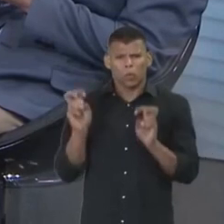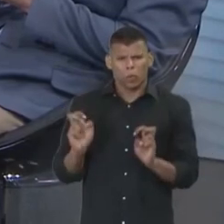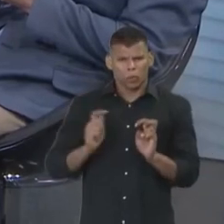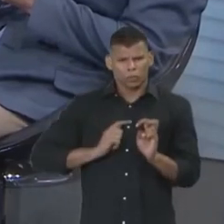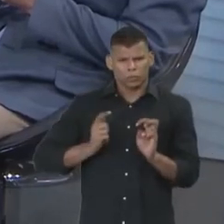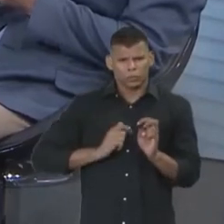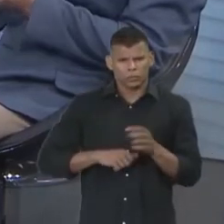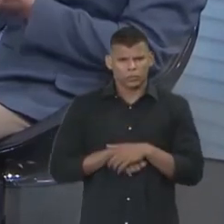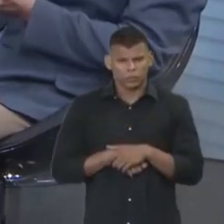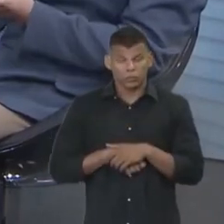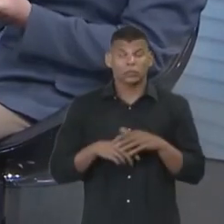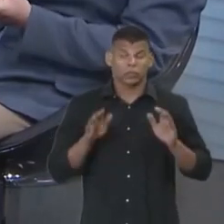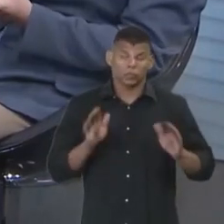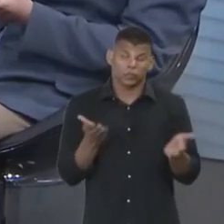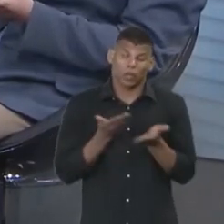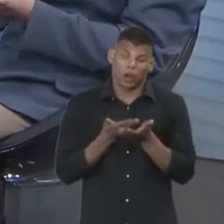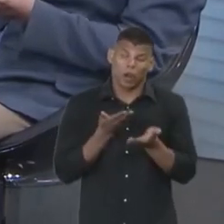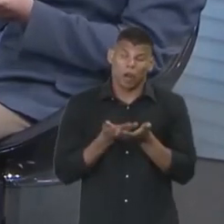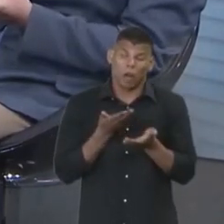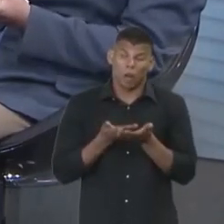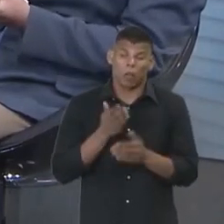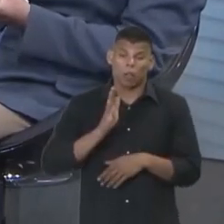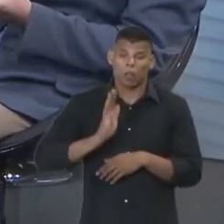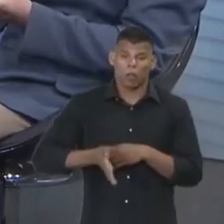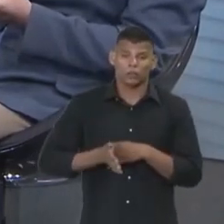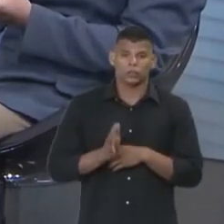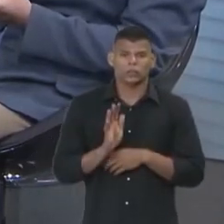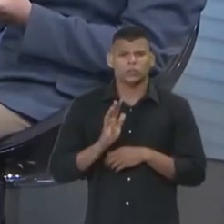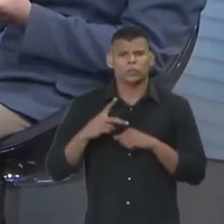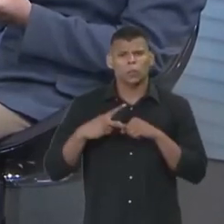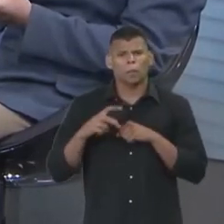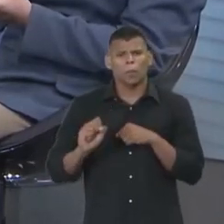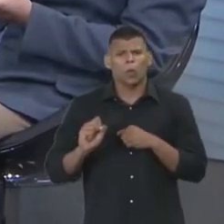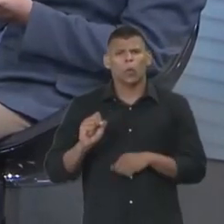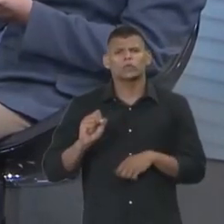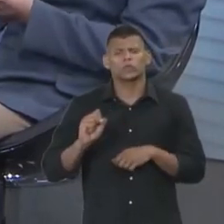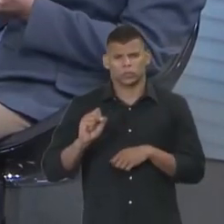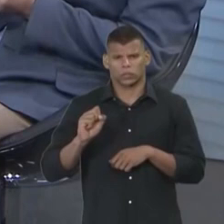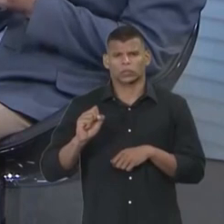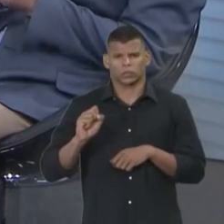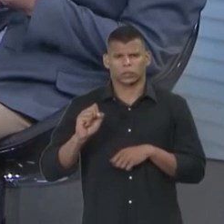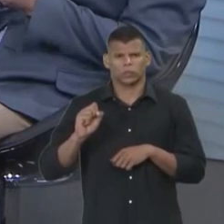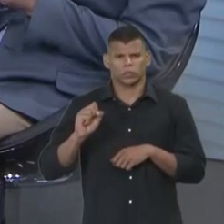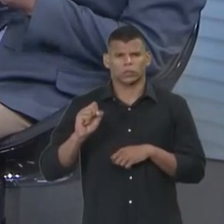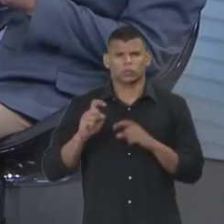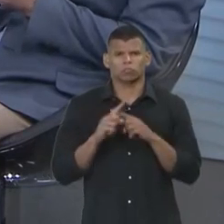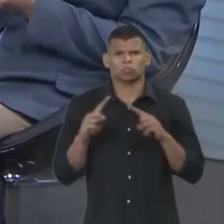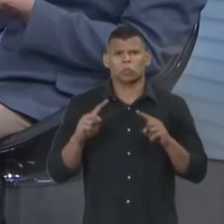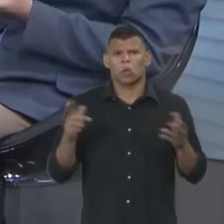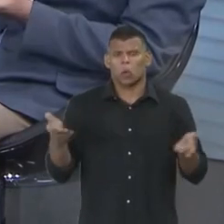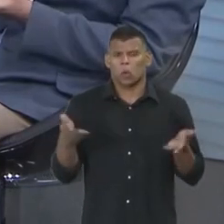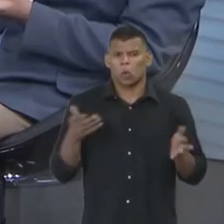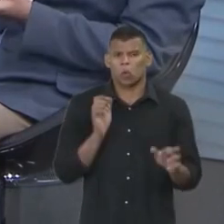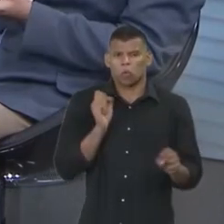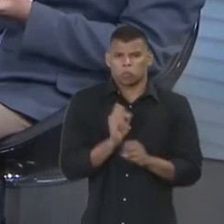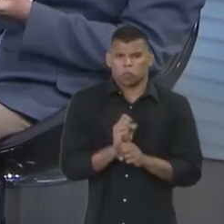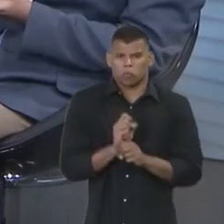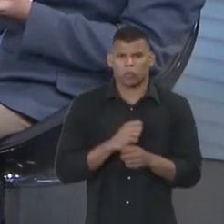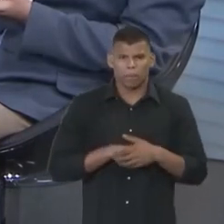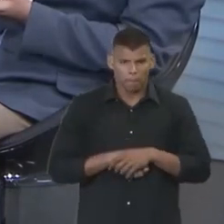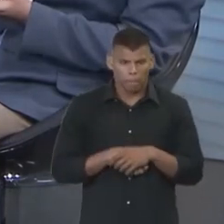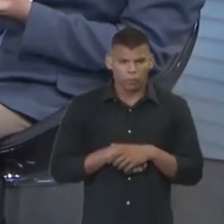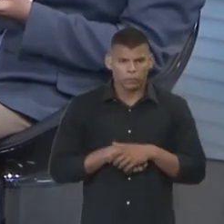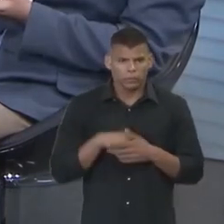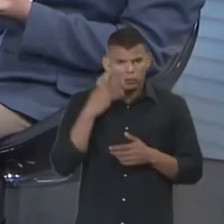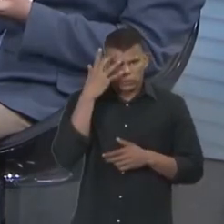Não, eu já dei aula na pós. A Unifor já teve uma pós-graduação em direito ambiental. Mas no momento... Nós temos um exemplo